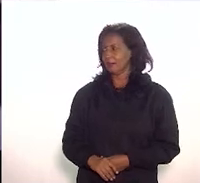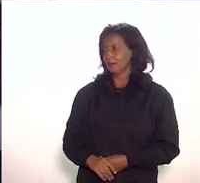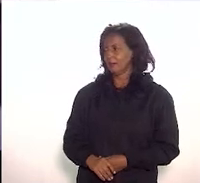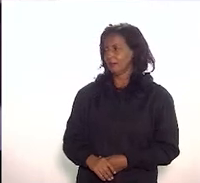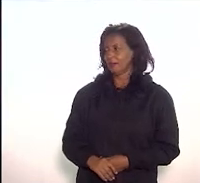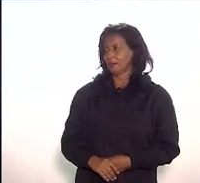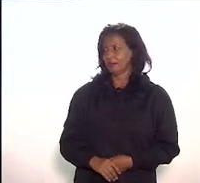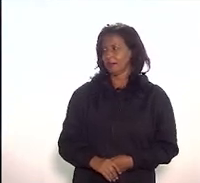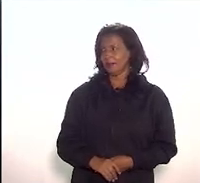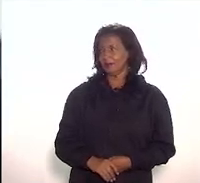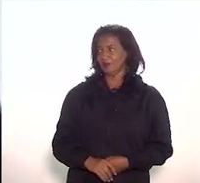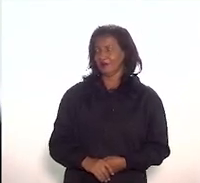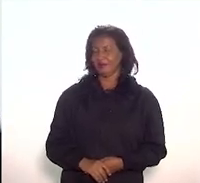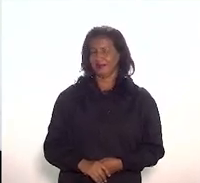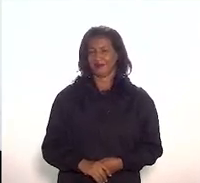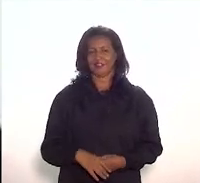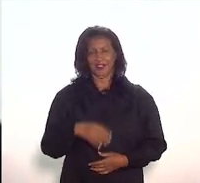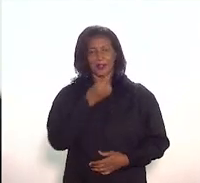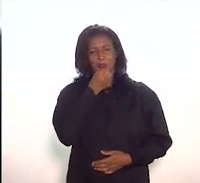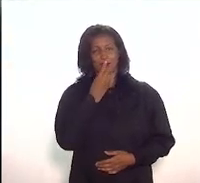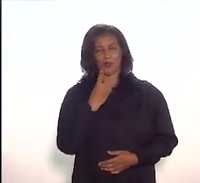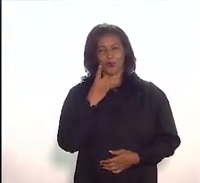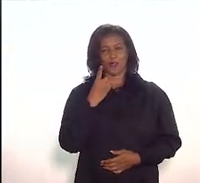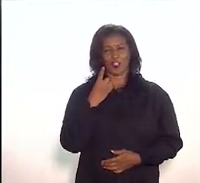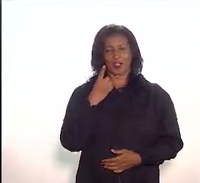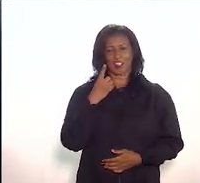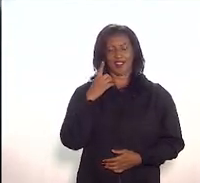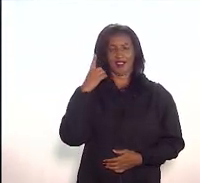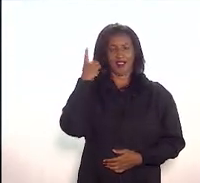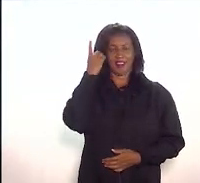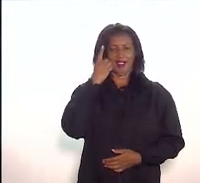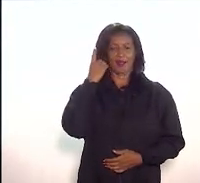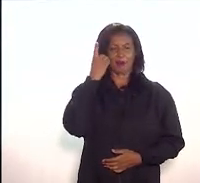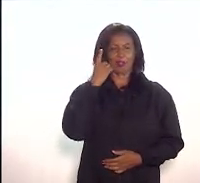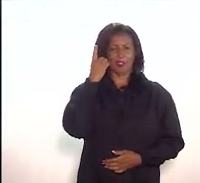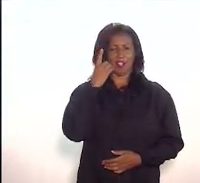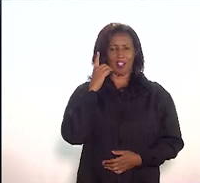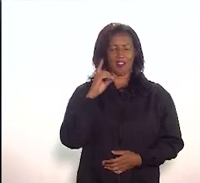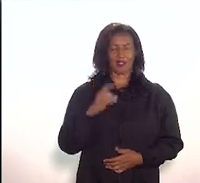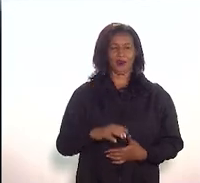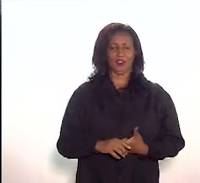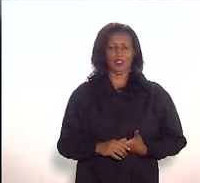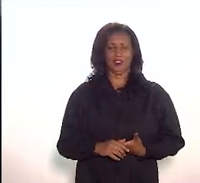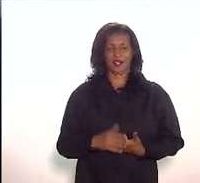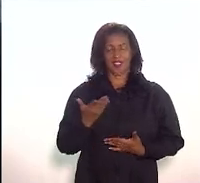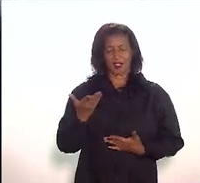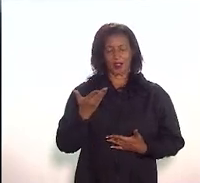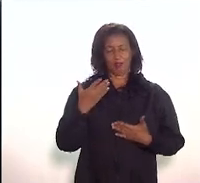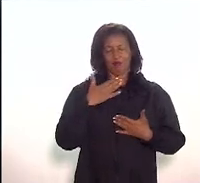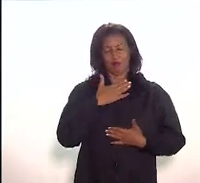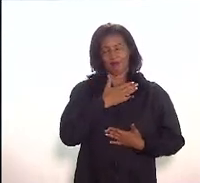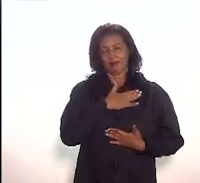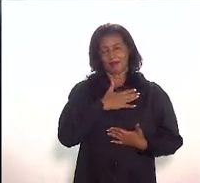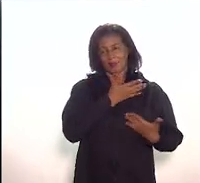Bom dia, deputado Eleomar. Saudando o senhor, eu saúdo toda a casa,